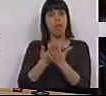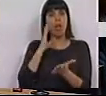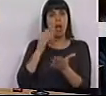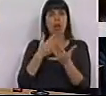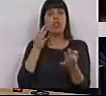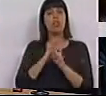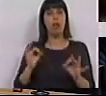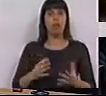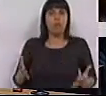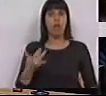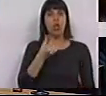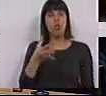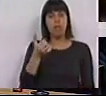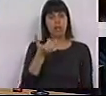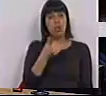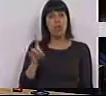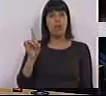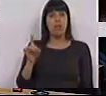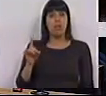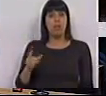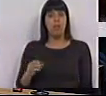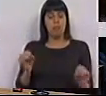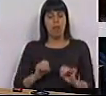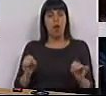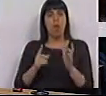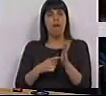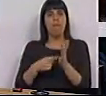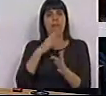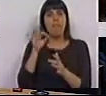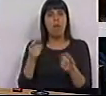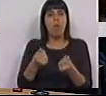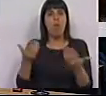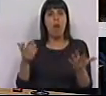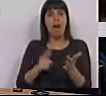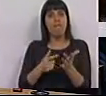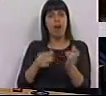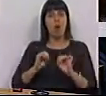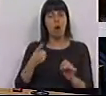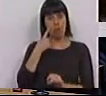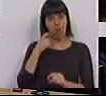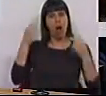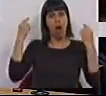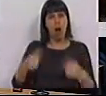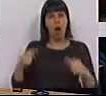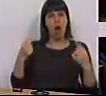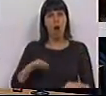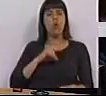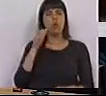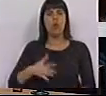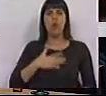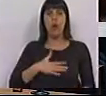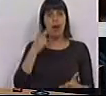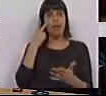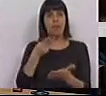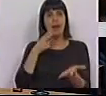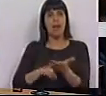resultados excelentes, em 2015 e 2016 já não há carências das famílias. O que se verifica é que há, e os senhores não quiseram ver